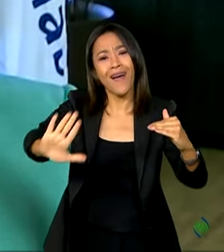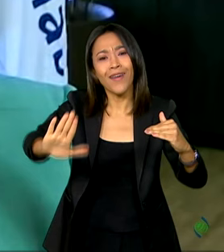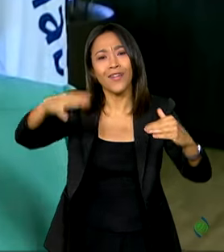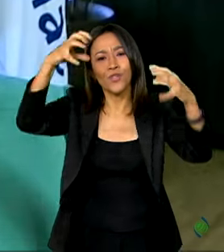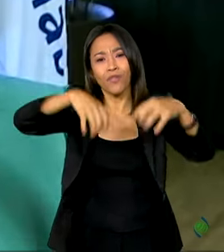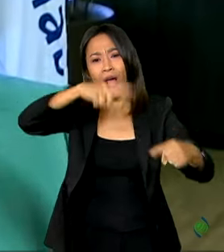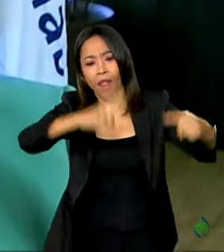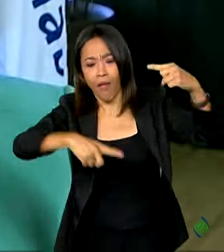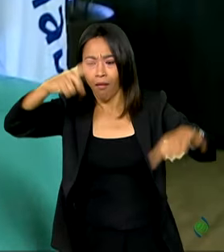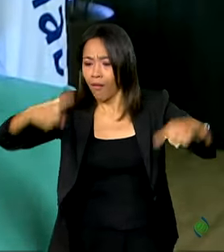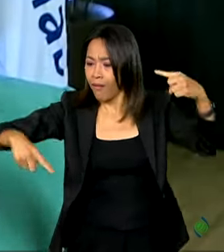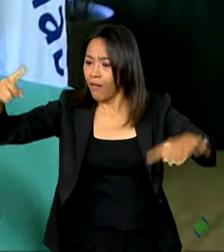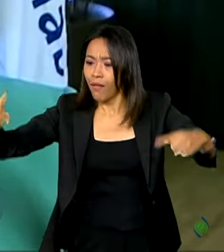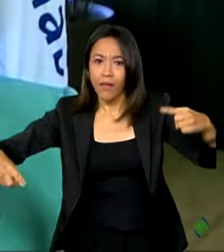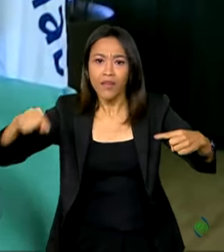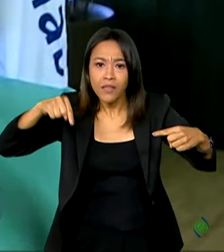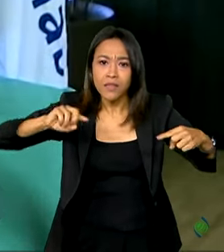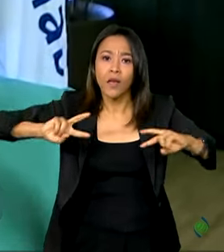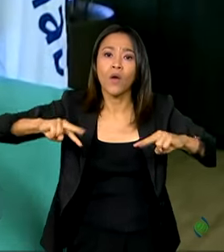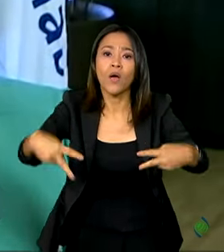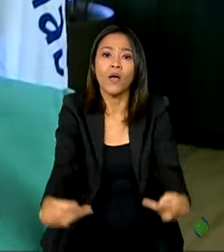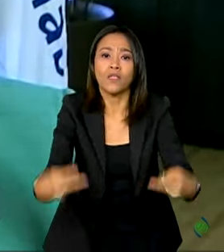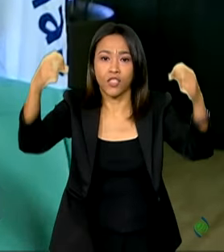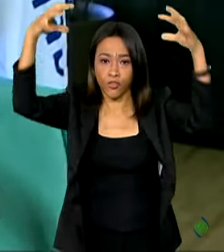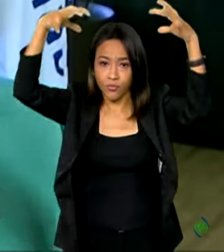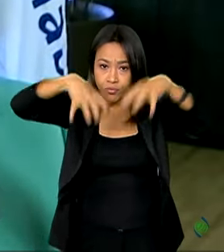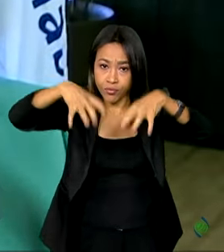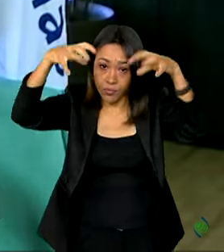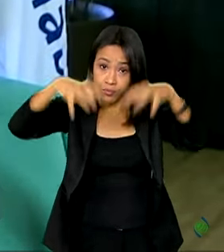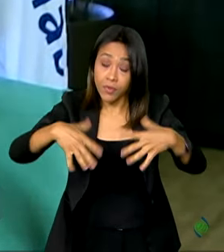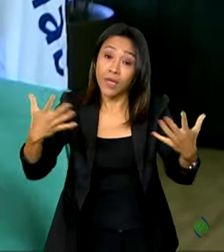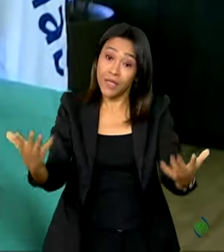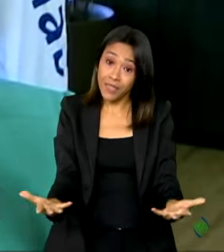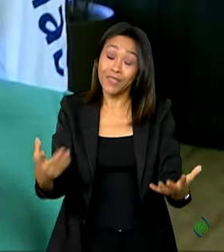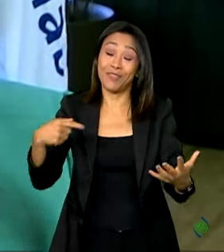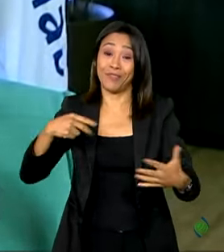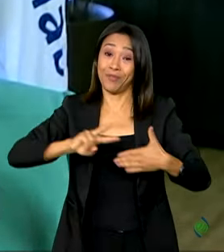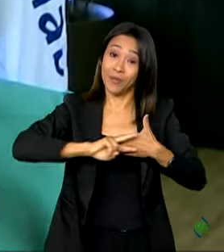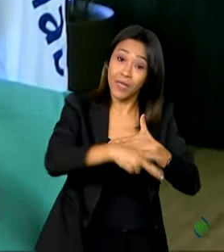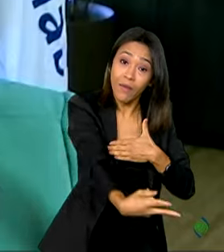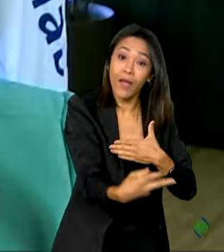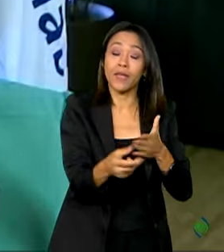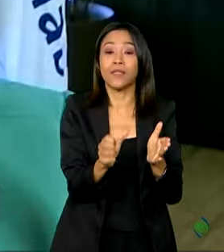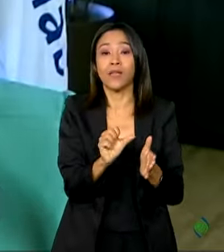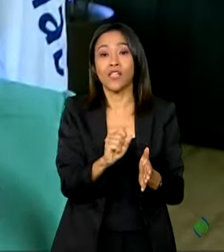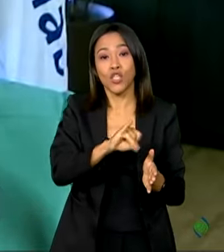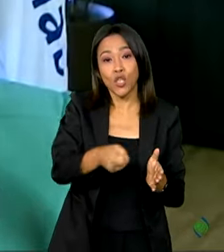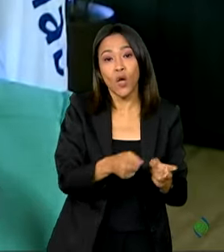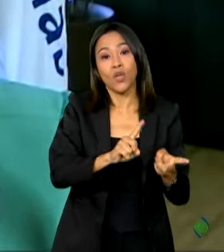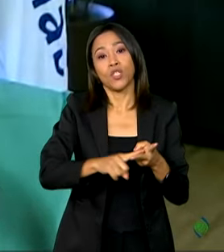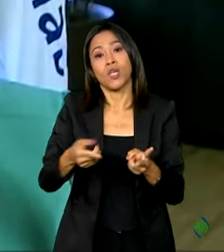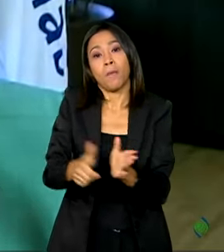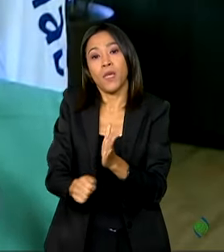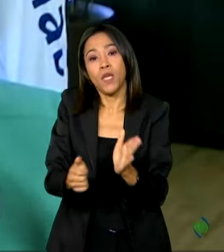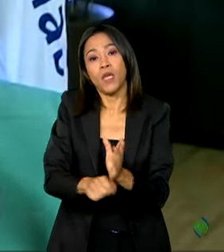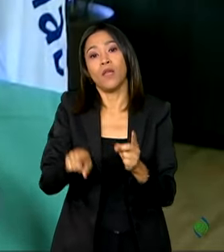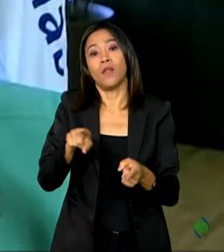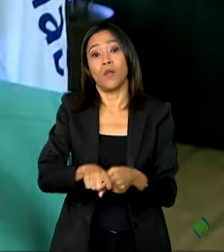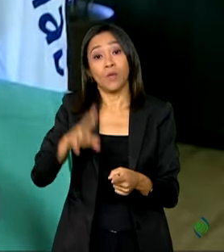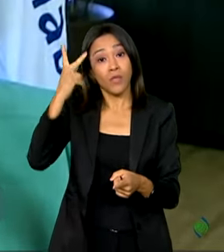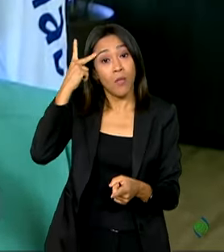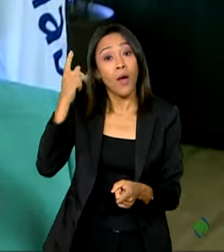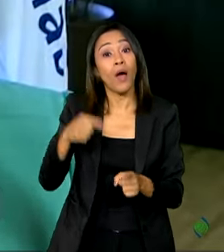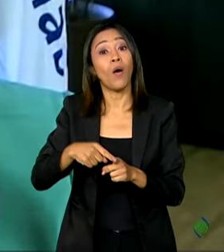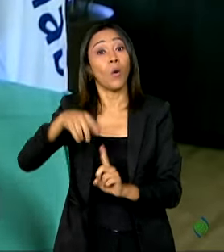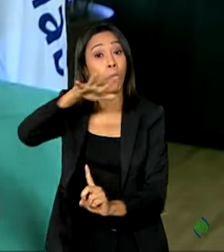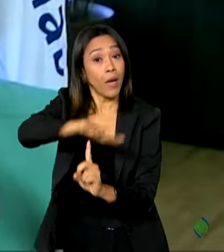que afeta principalmente a soja e o milho nas regiões Centro-Oeste, Mato Piba, São Paulo e Paraná.